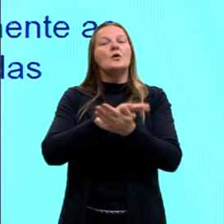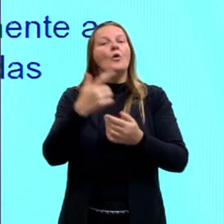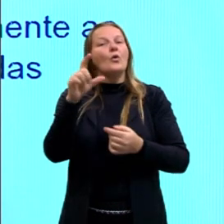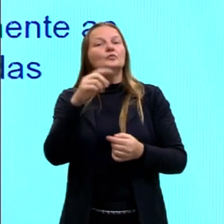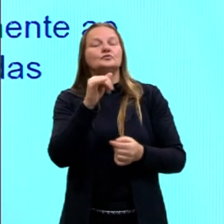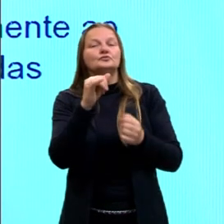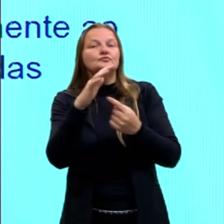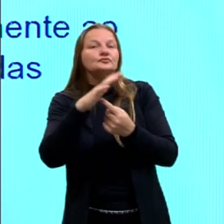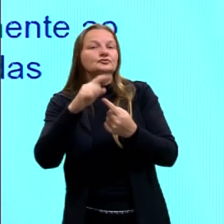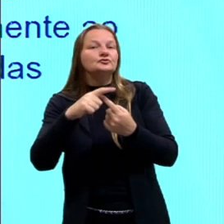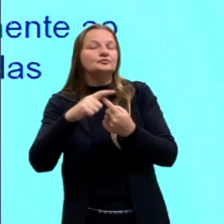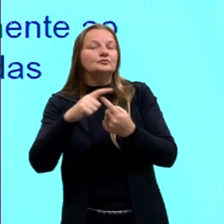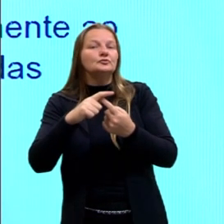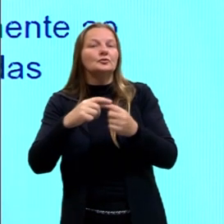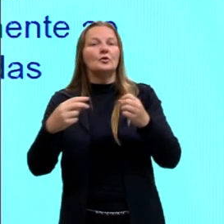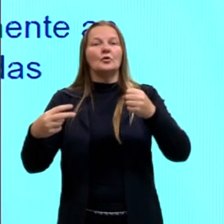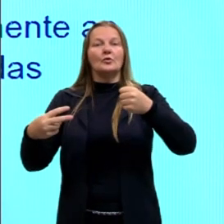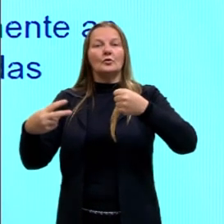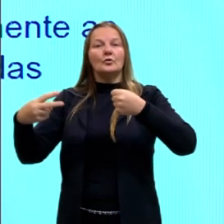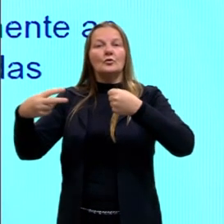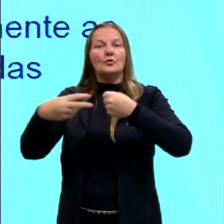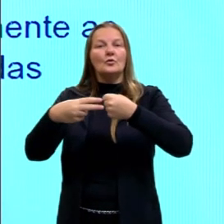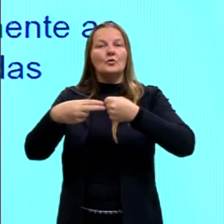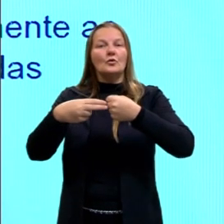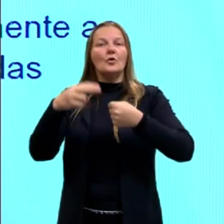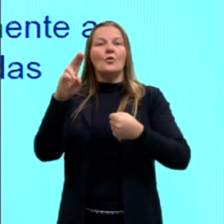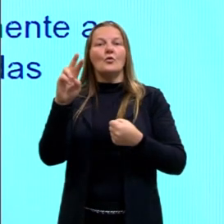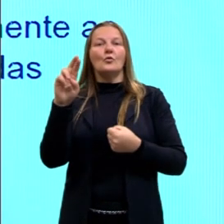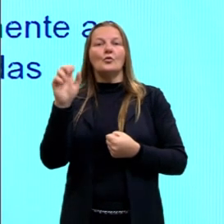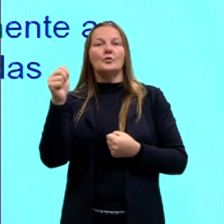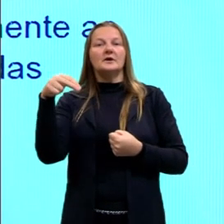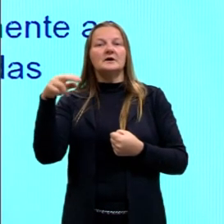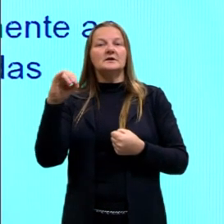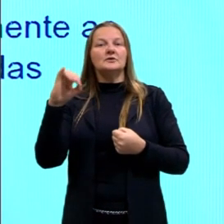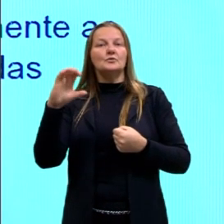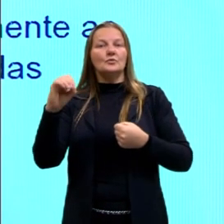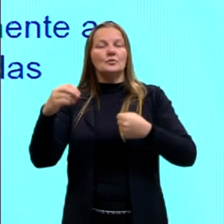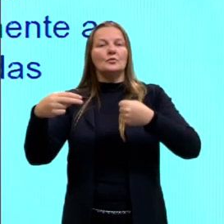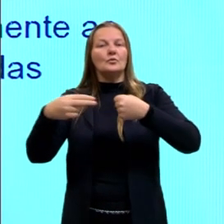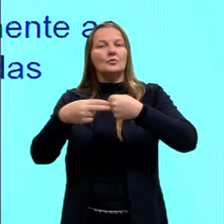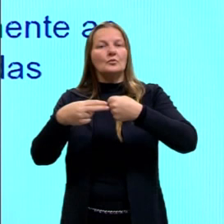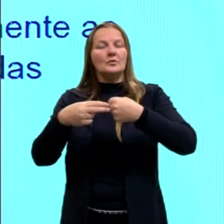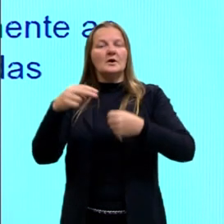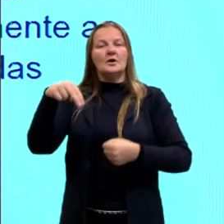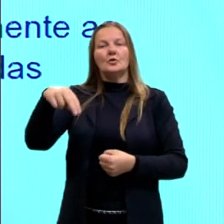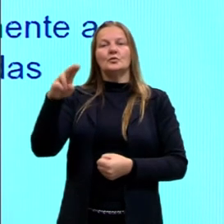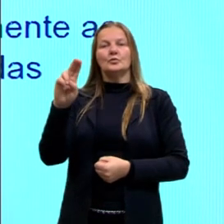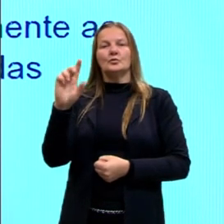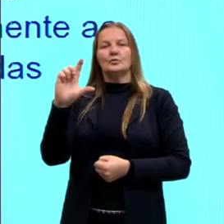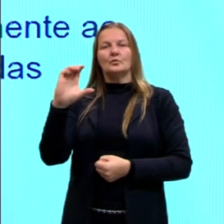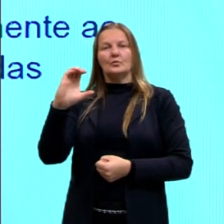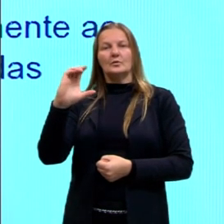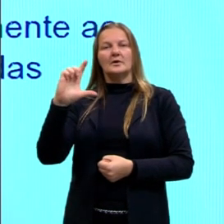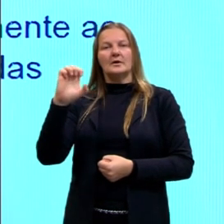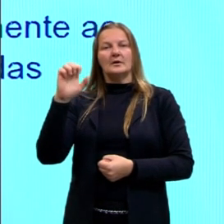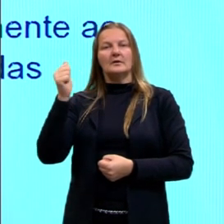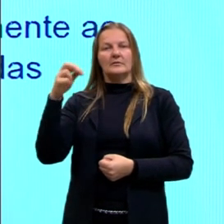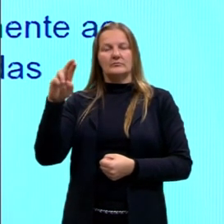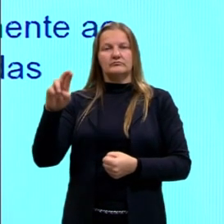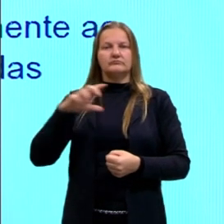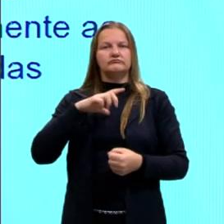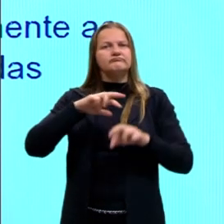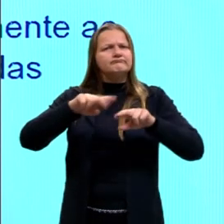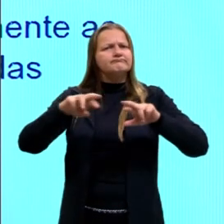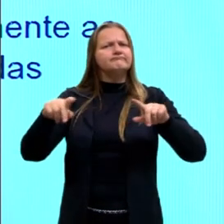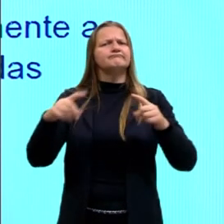a energia nuclear, né, com urânio e outros elementos químicos, tá? E já as renováveis, a gente coloca